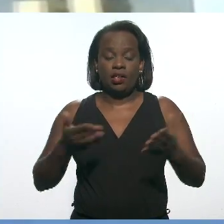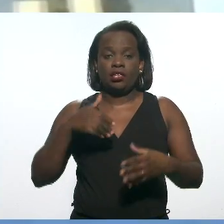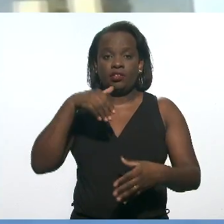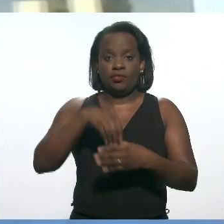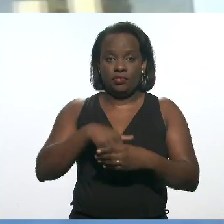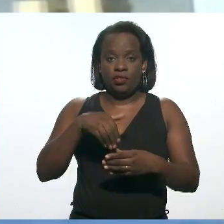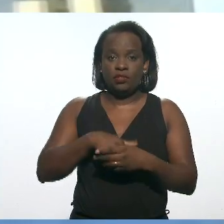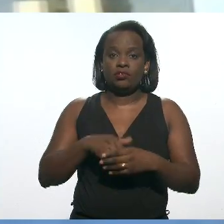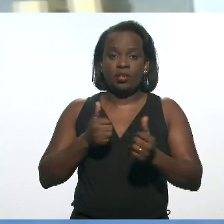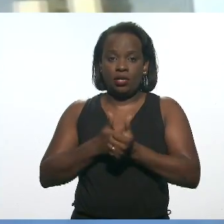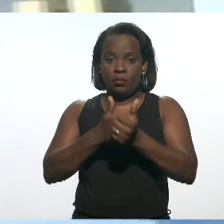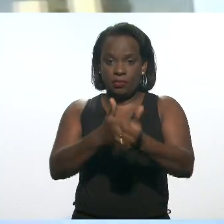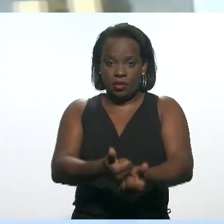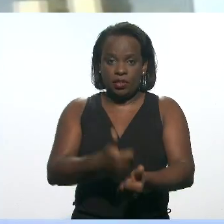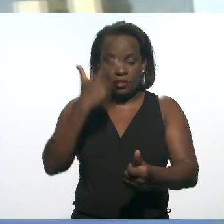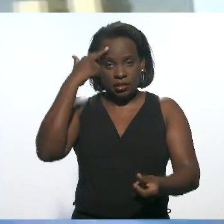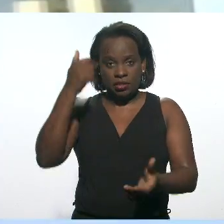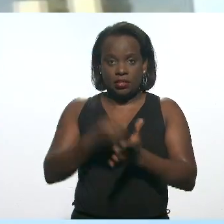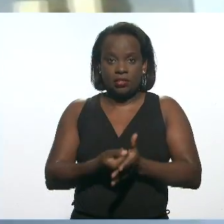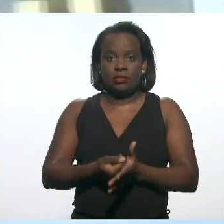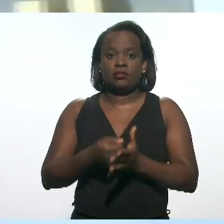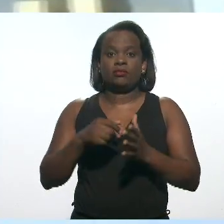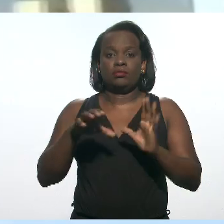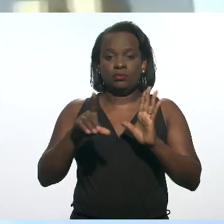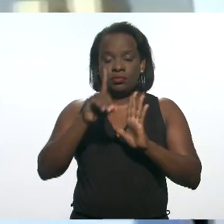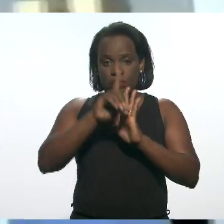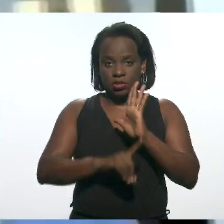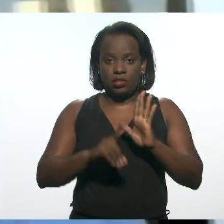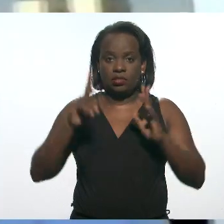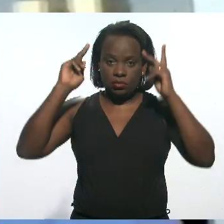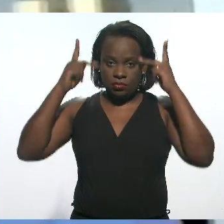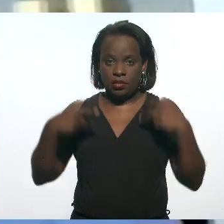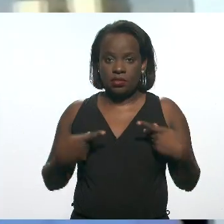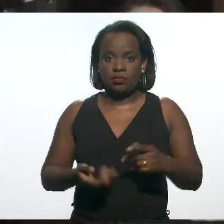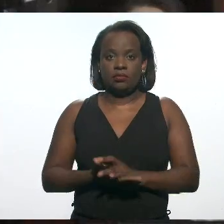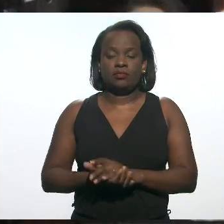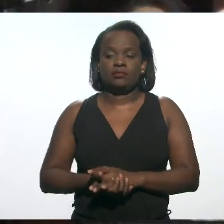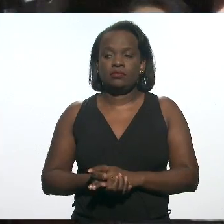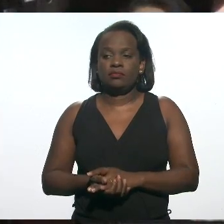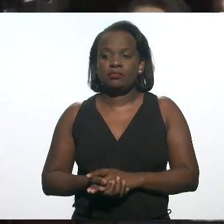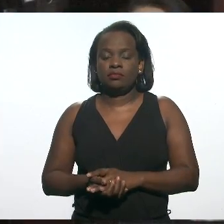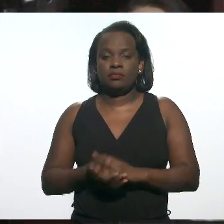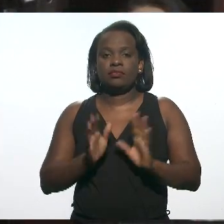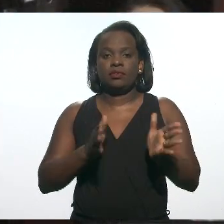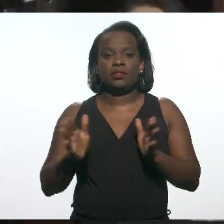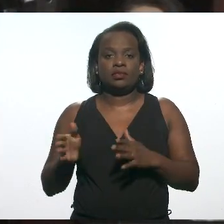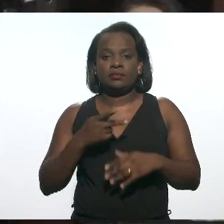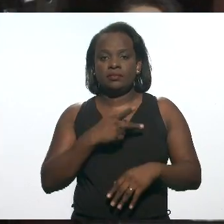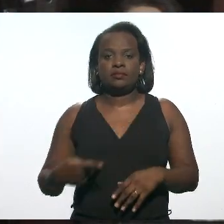voto acompanhando, aparecendo a relatora da Comissão de Direitos Humanos. Questão de ordem, presidente. Obrigada. Obrigado.